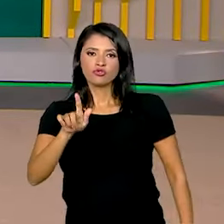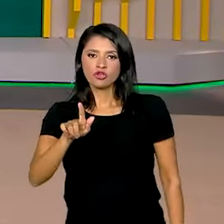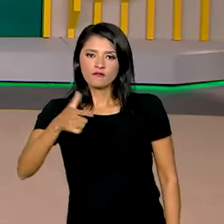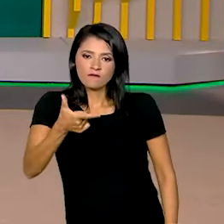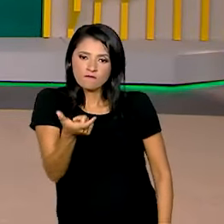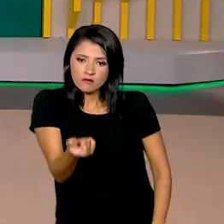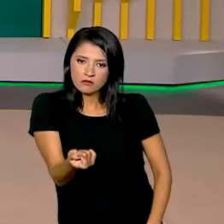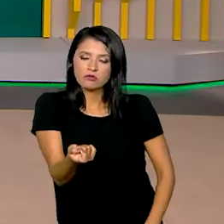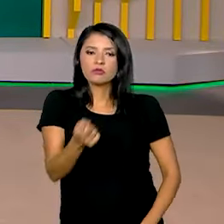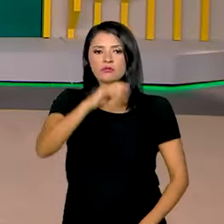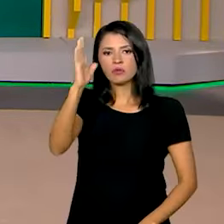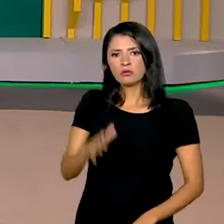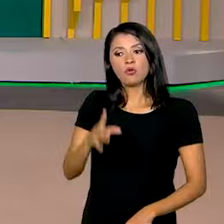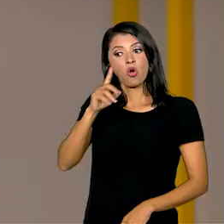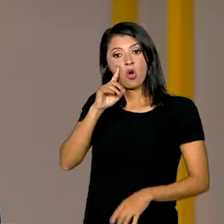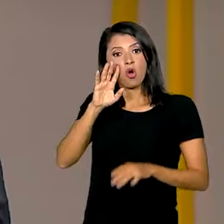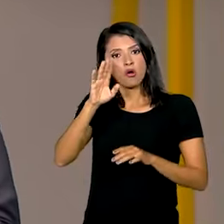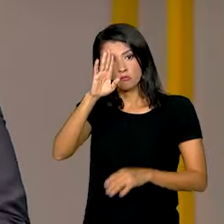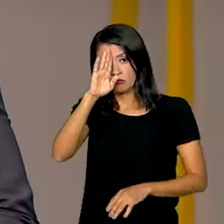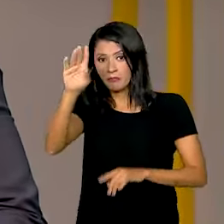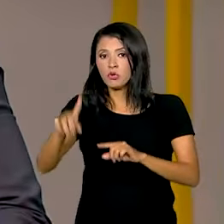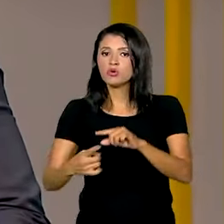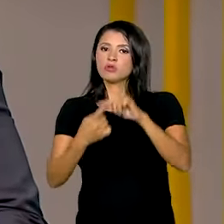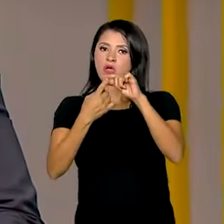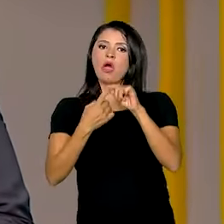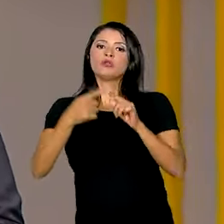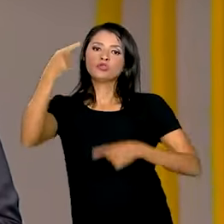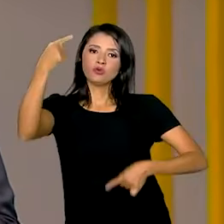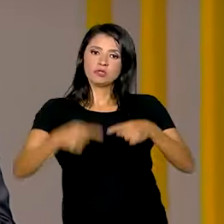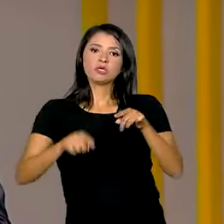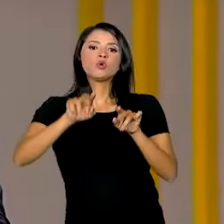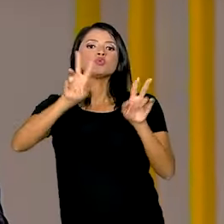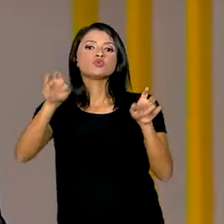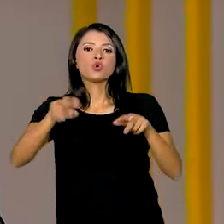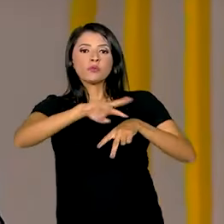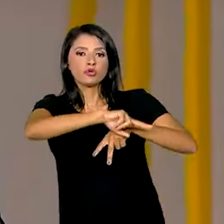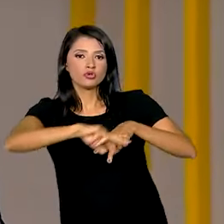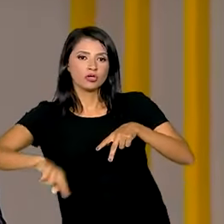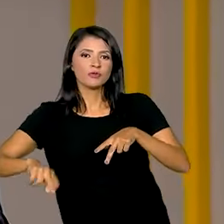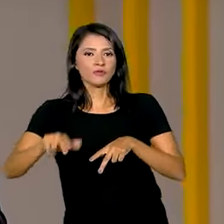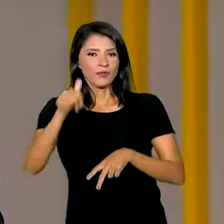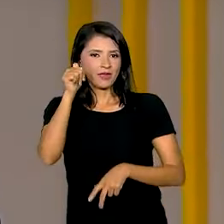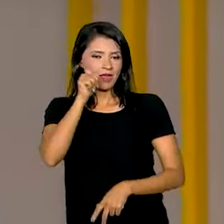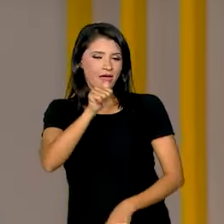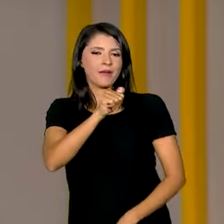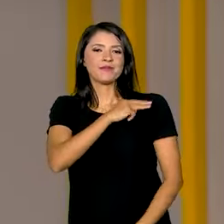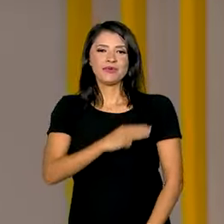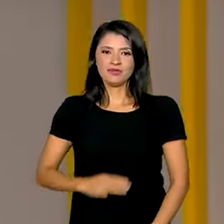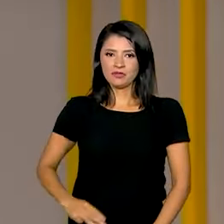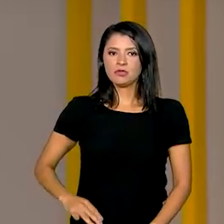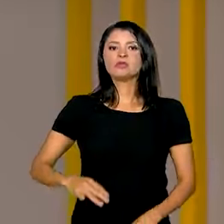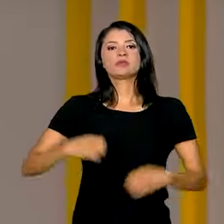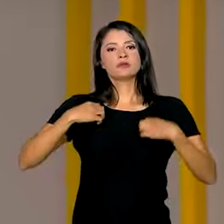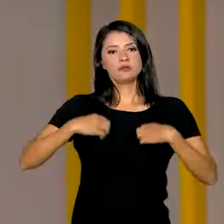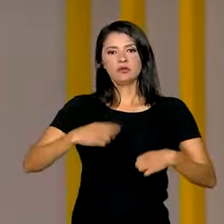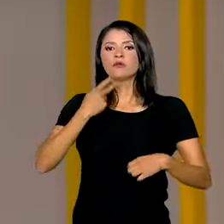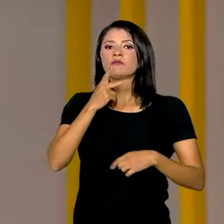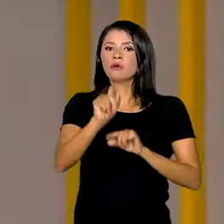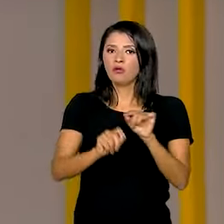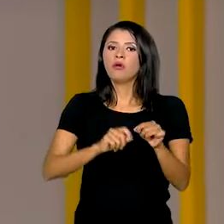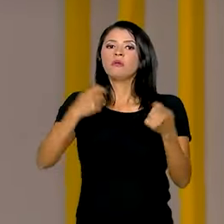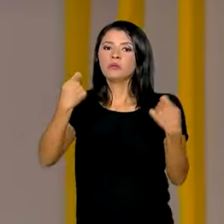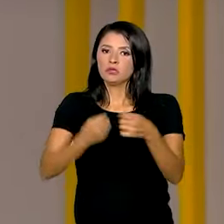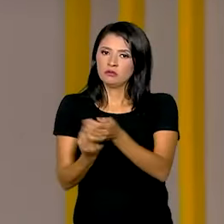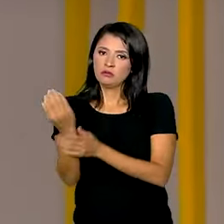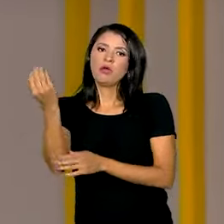para as discussões sobre gênero. A ministra Cida Gonçalves reforçou a necessidade de criação da política de